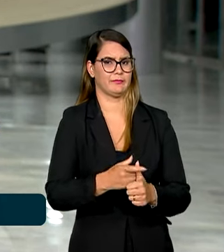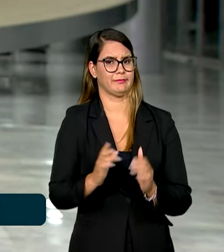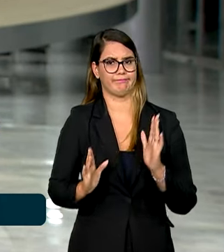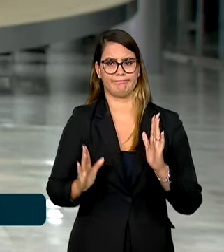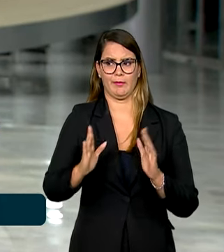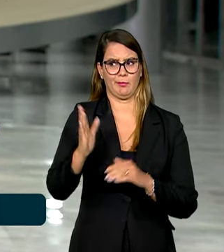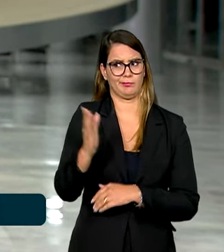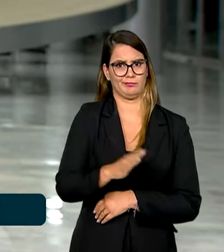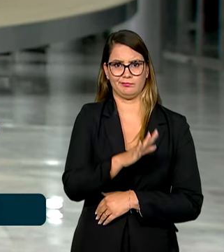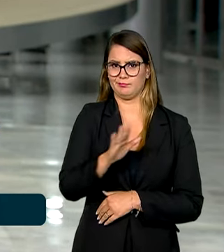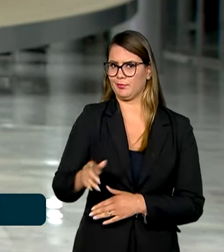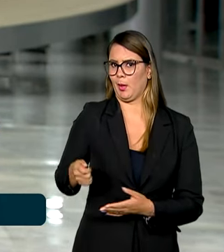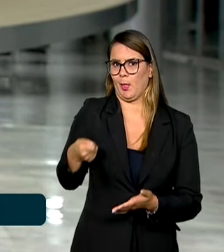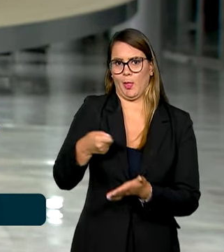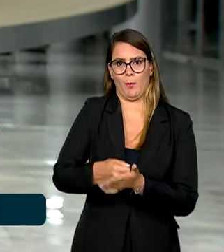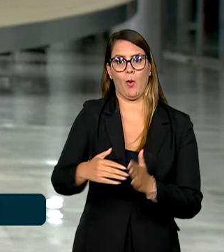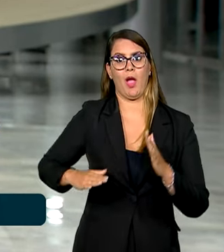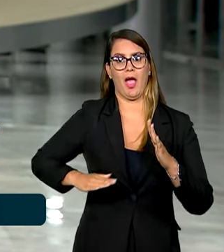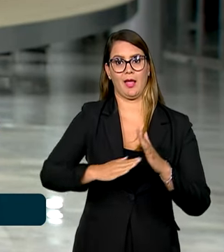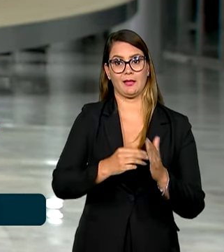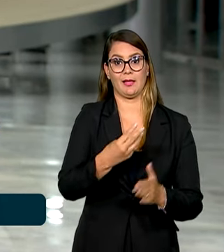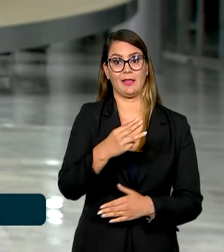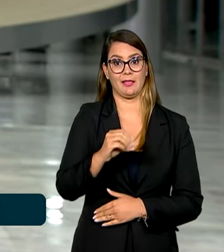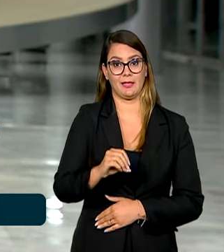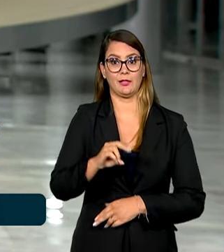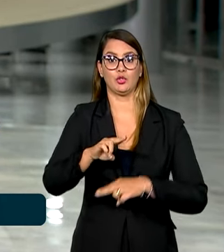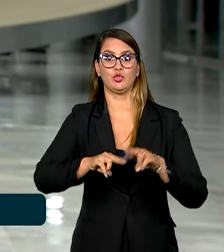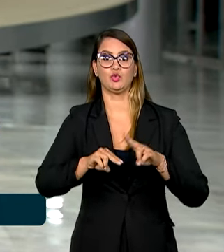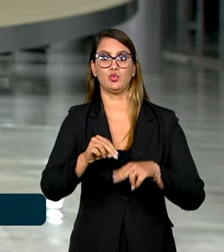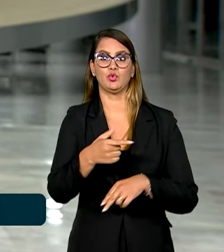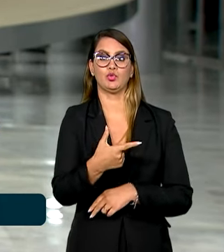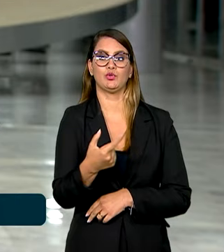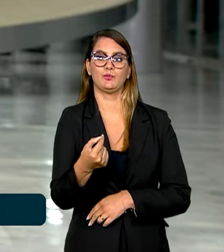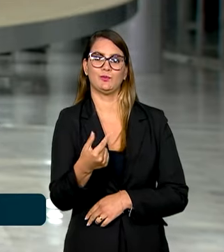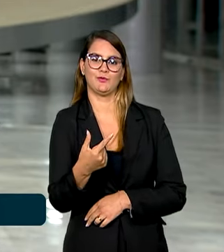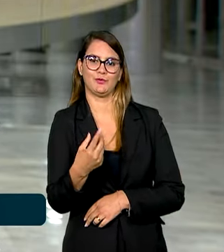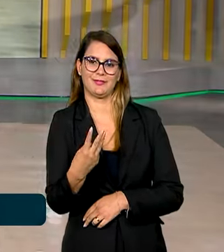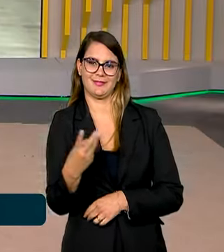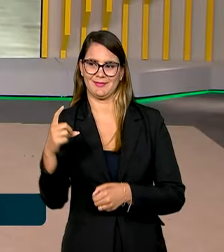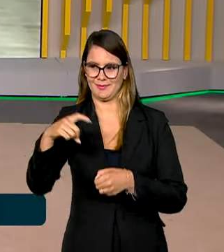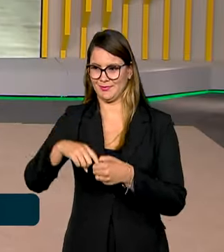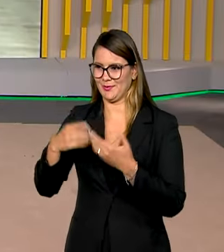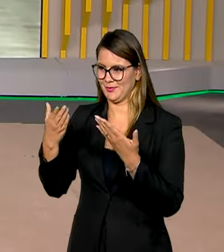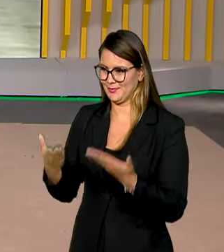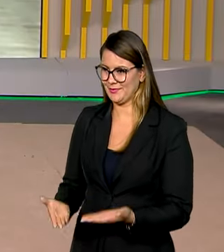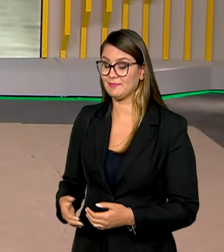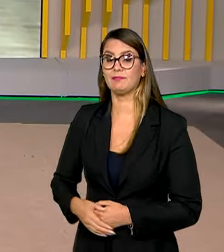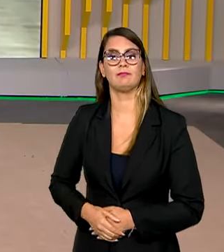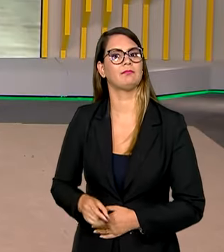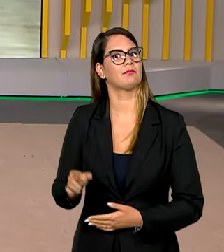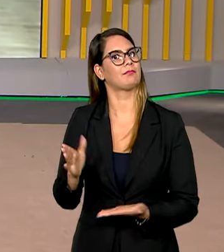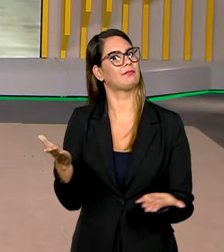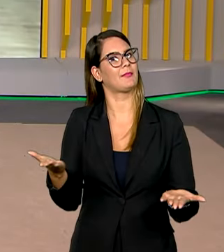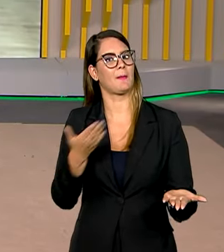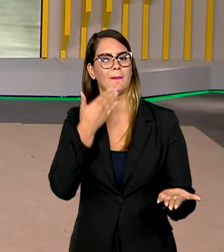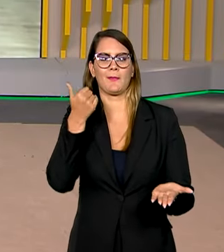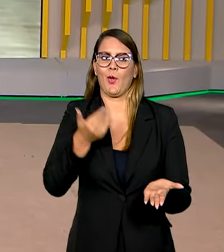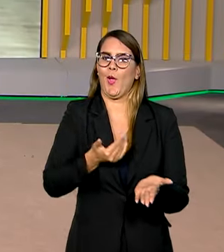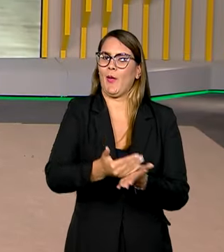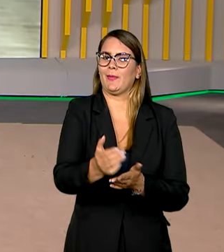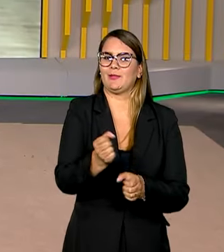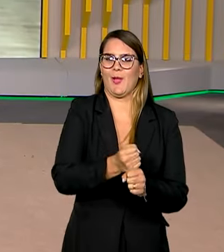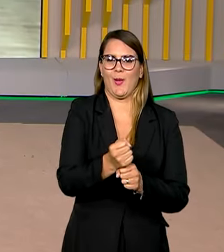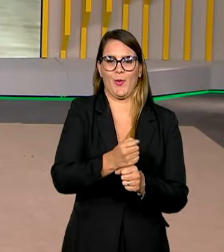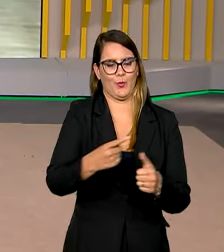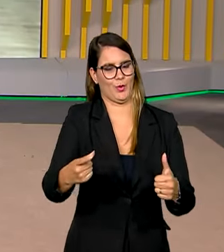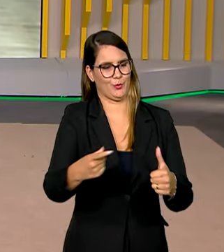e não pagos até 30 de junho de 2023. Eu volto com você, Roberto. E como você disse, nada melhor do que começar o ano